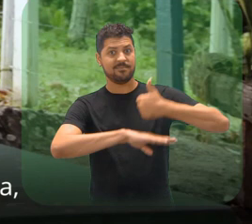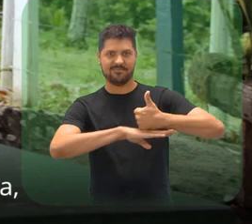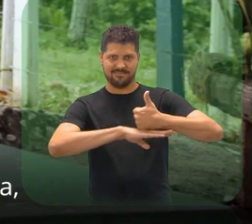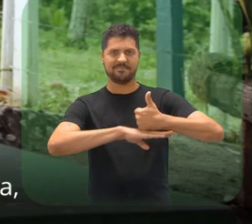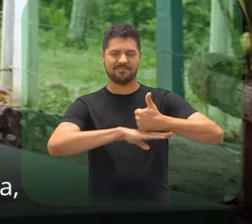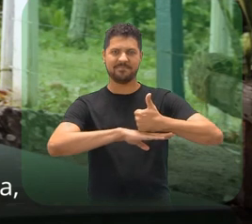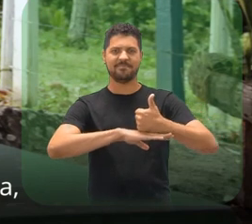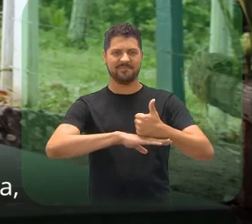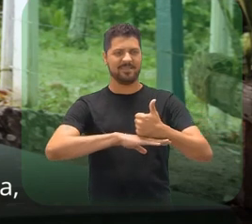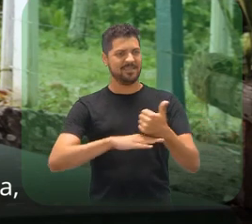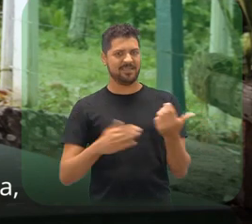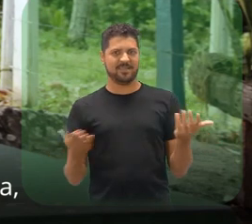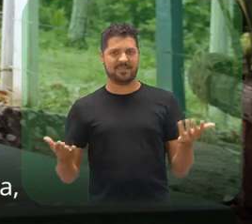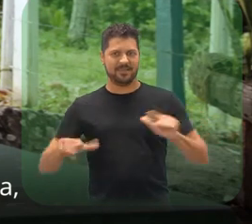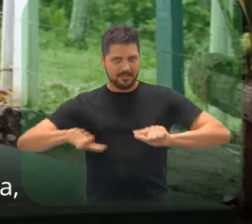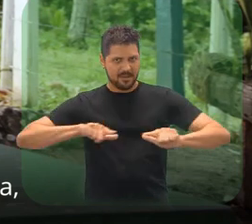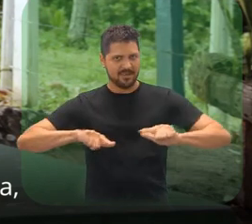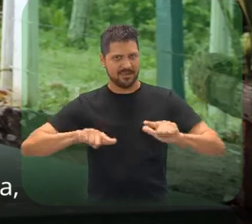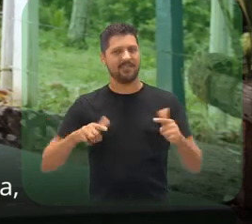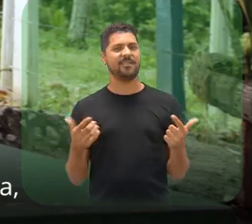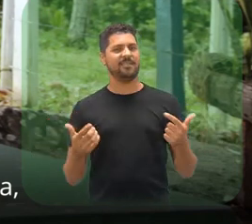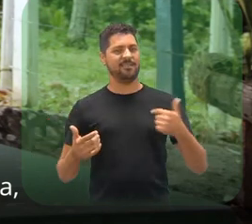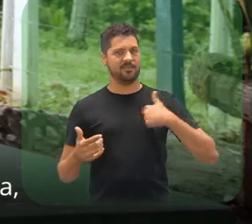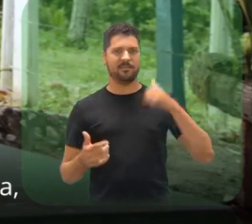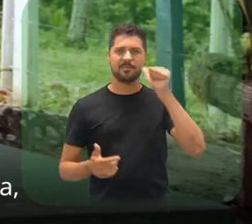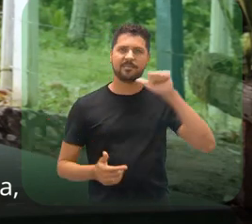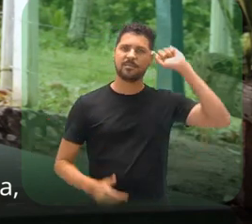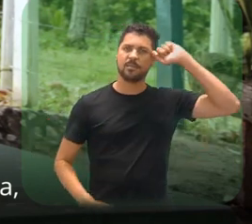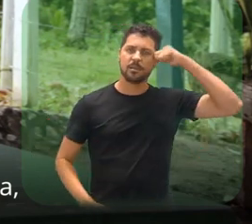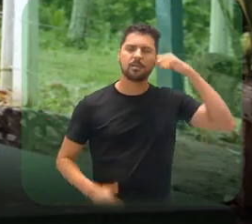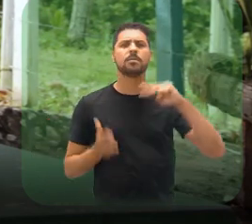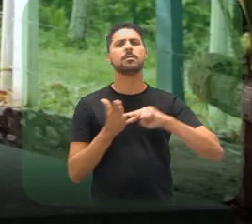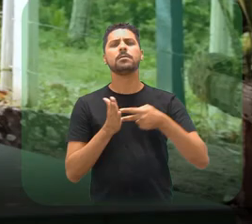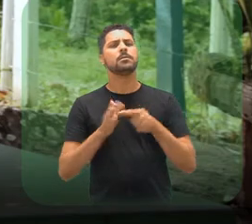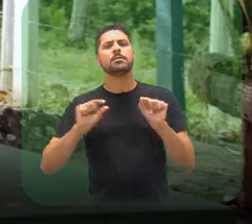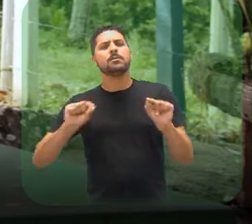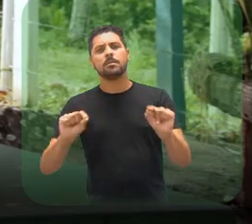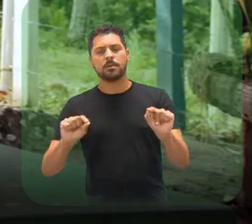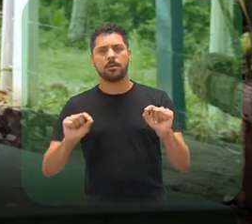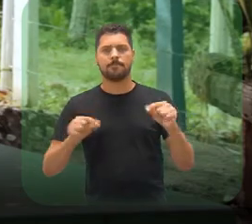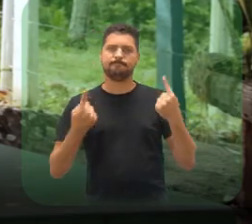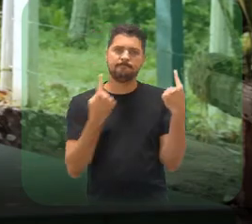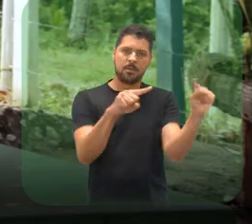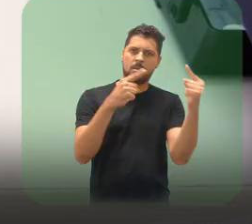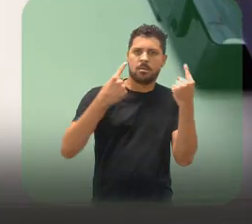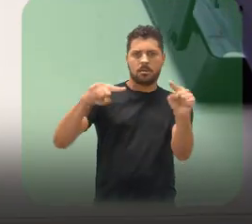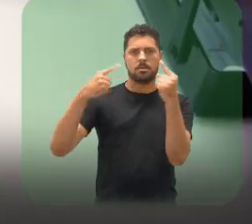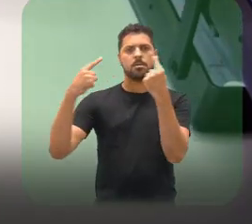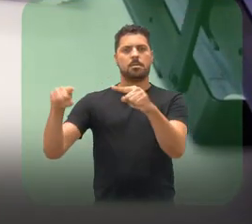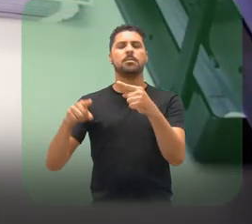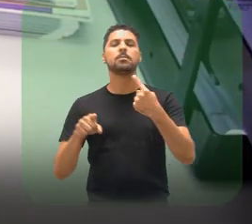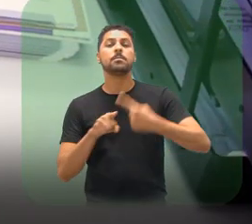hoje ocupando um lugar nesse estado, enquanto mulher negra, significa tensionar,